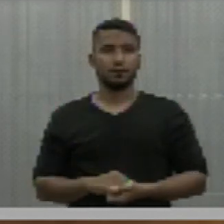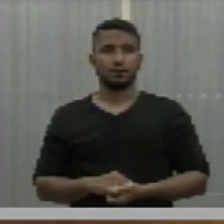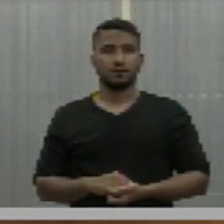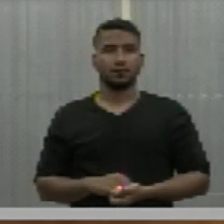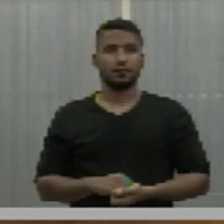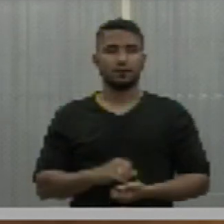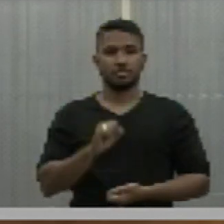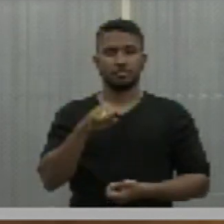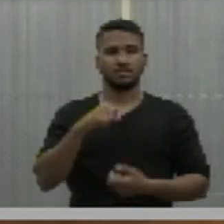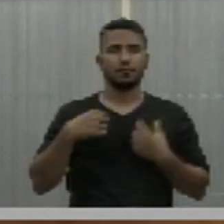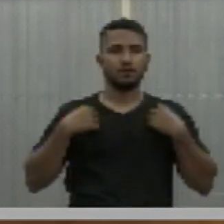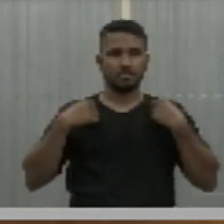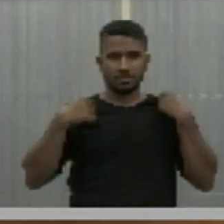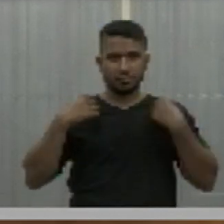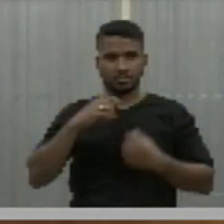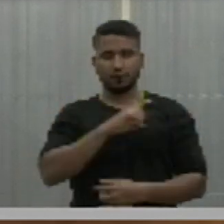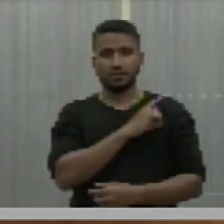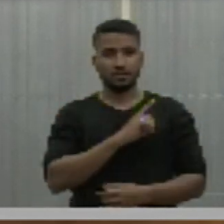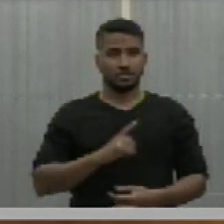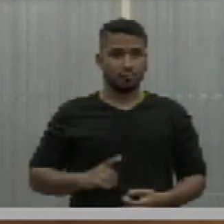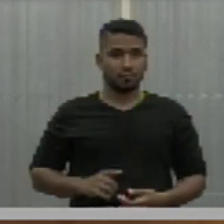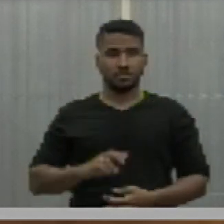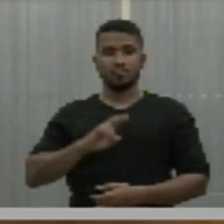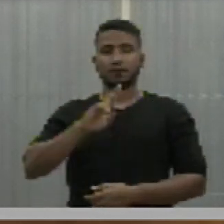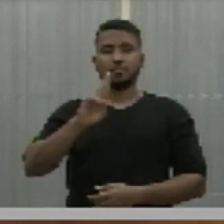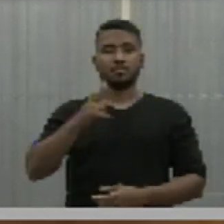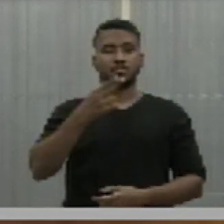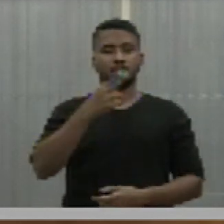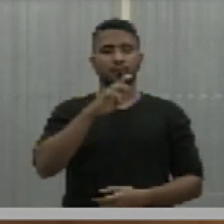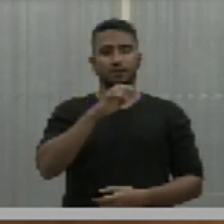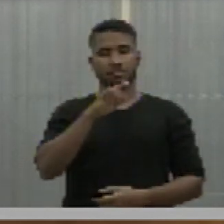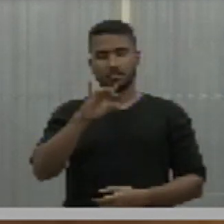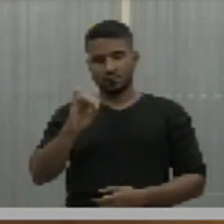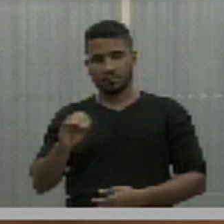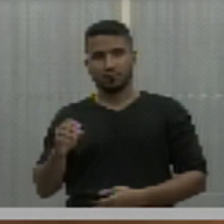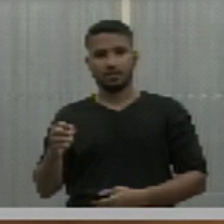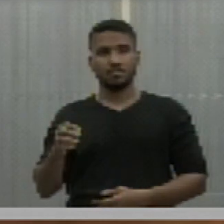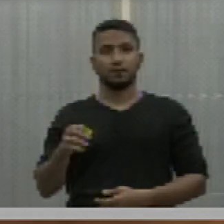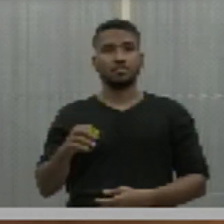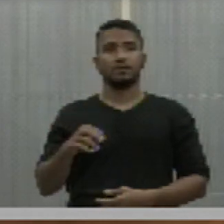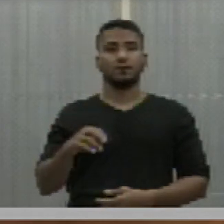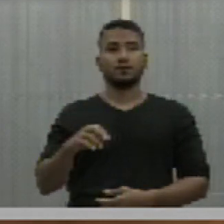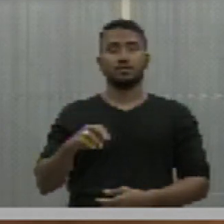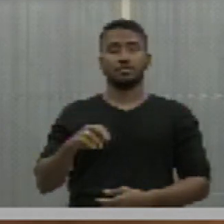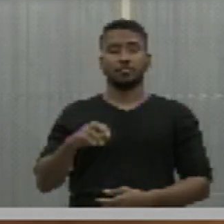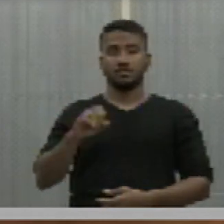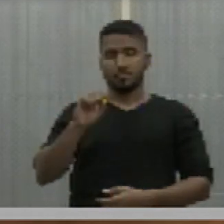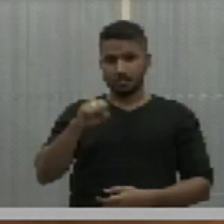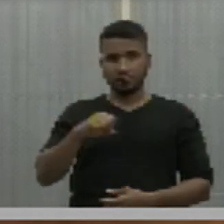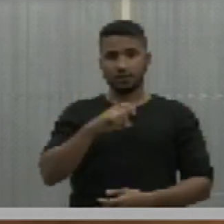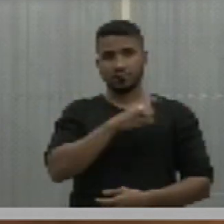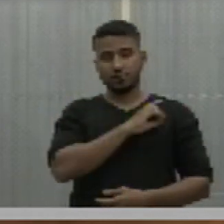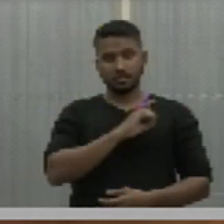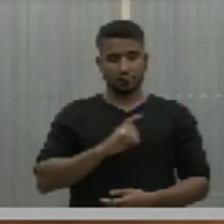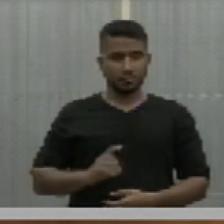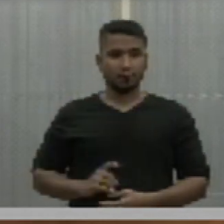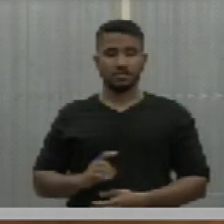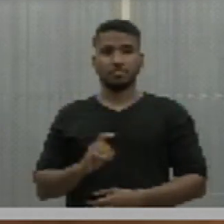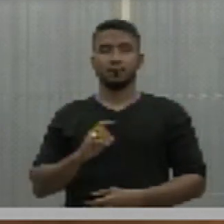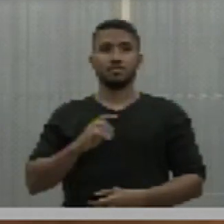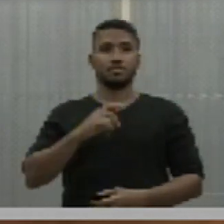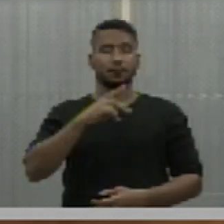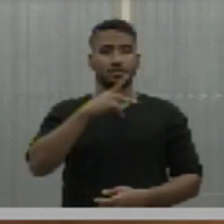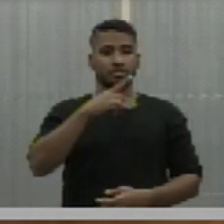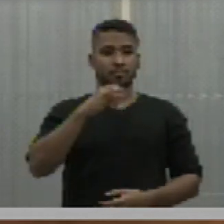Sim. Deputado Hélio Rodrigues, como vota? Sim. Deputado Henrique Pires,